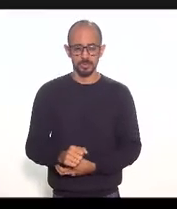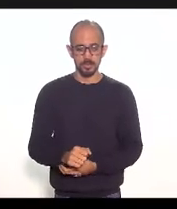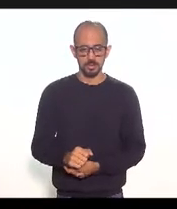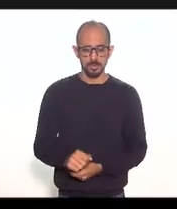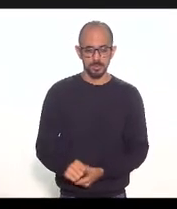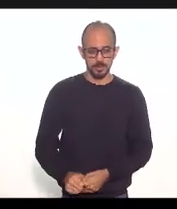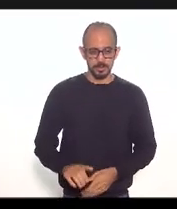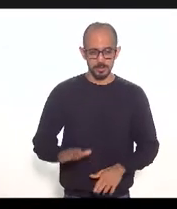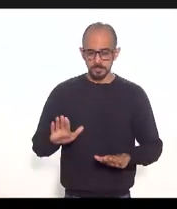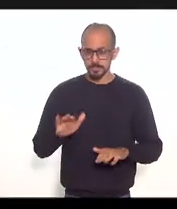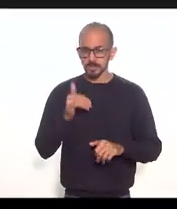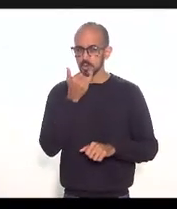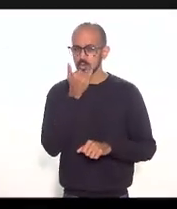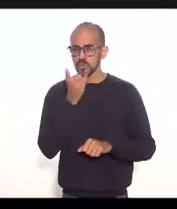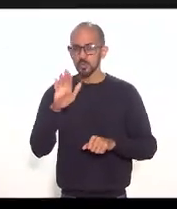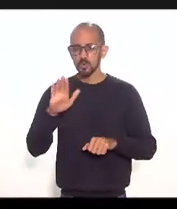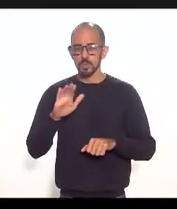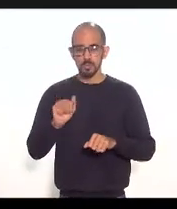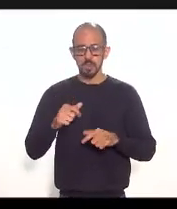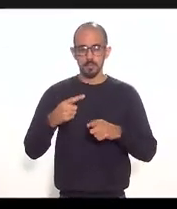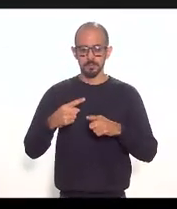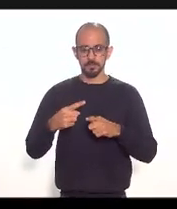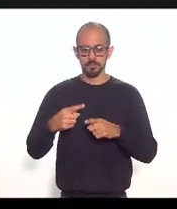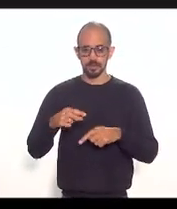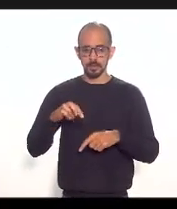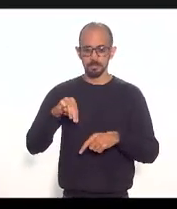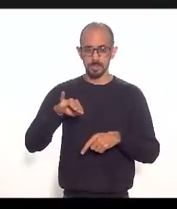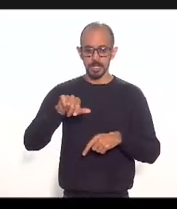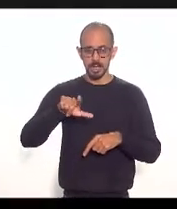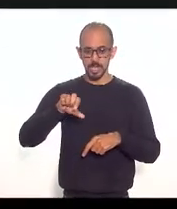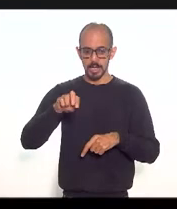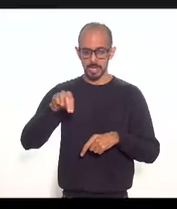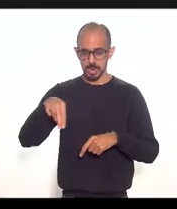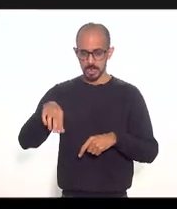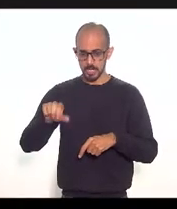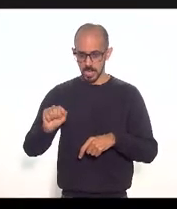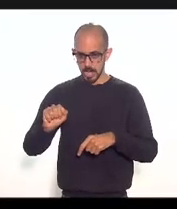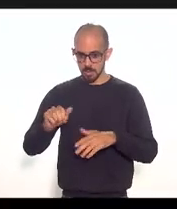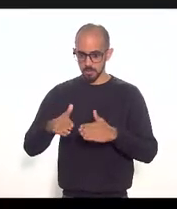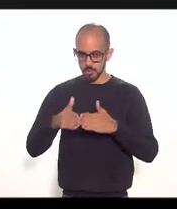sabe Priscila Priscila Milena por favor fecha o seu som